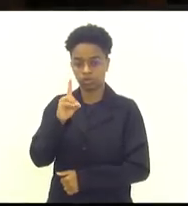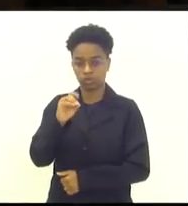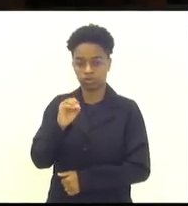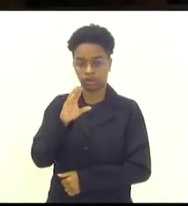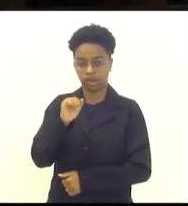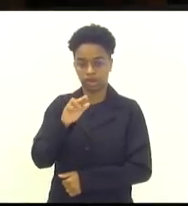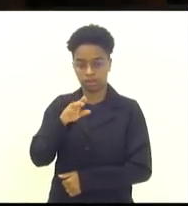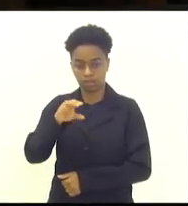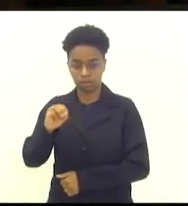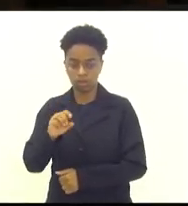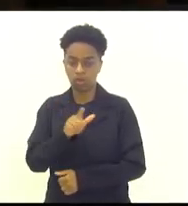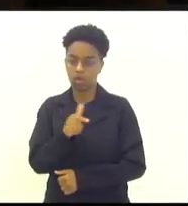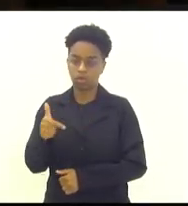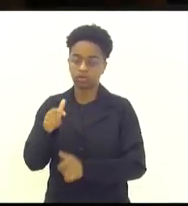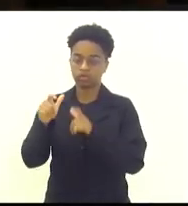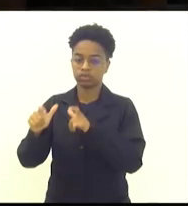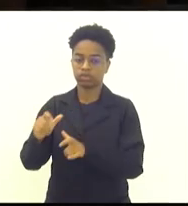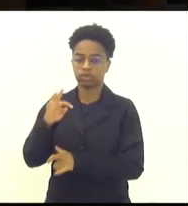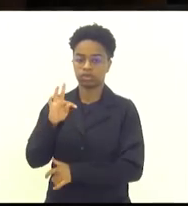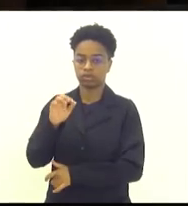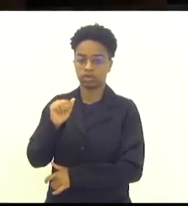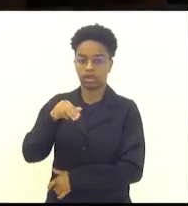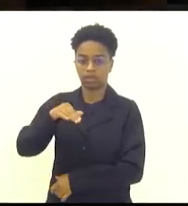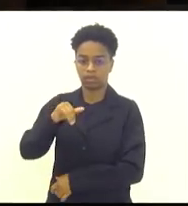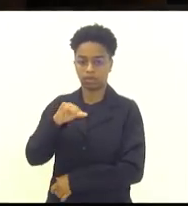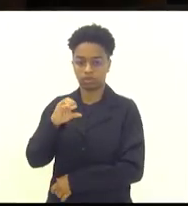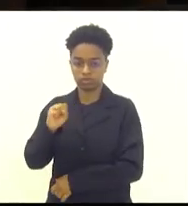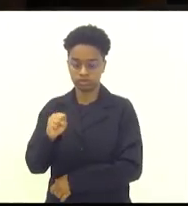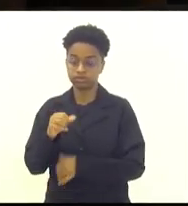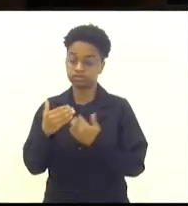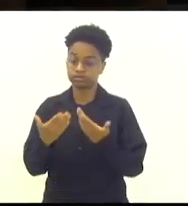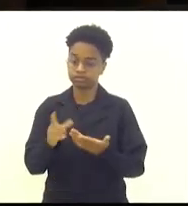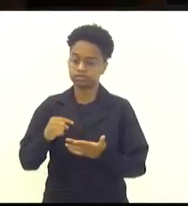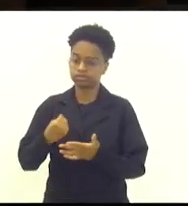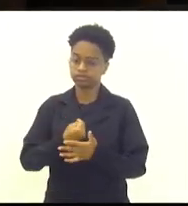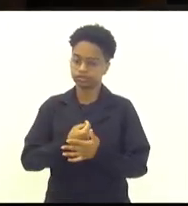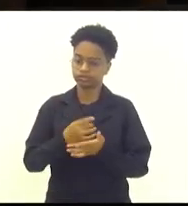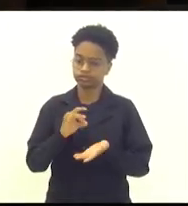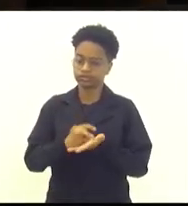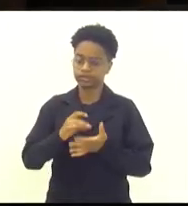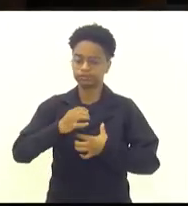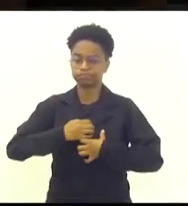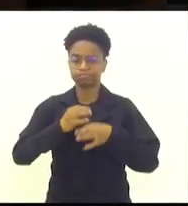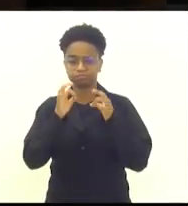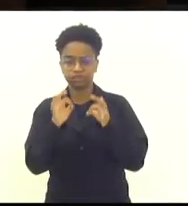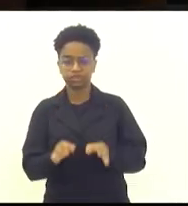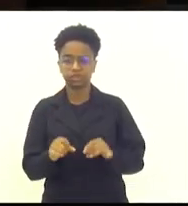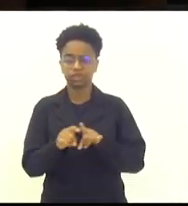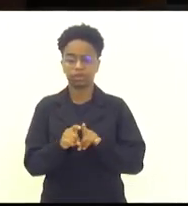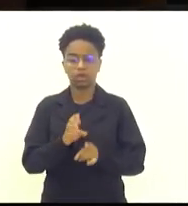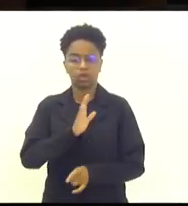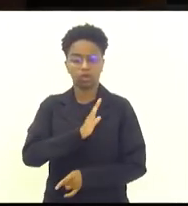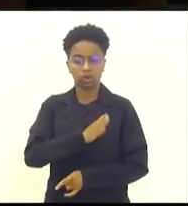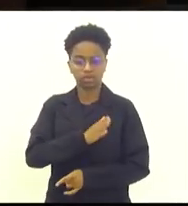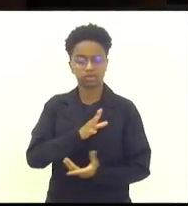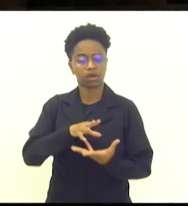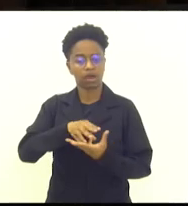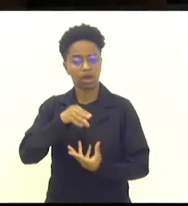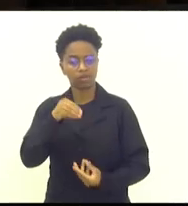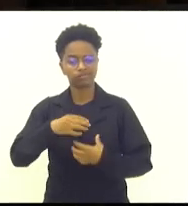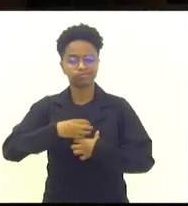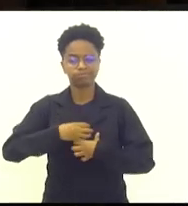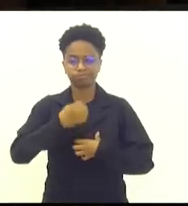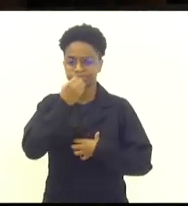algo que verdadeiramente nos dignifica, nos eleva o coração, alma, porque a gente sabe da